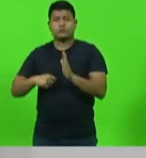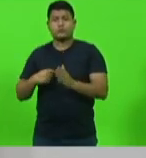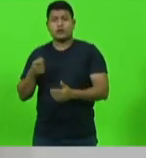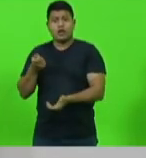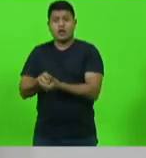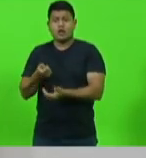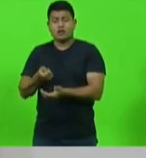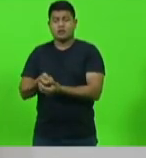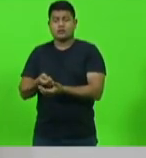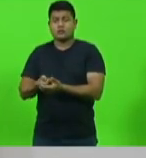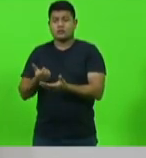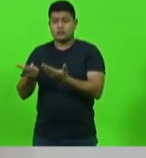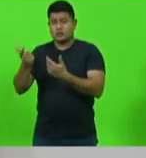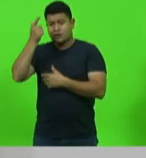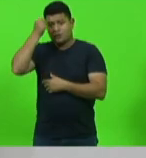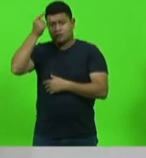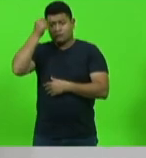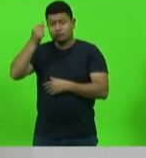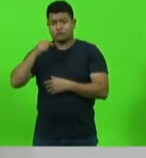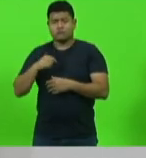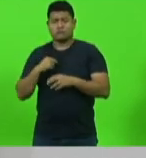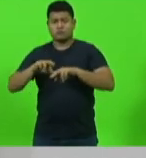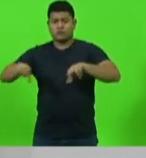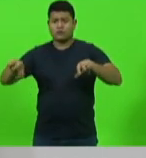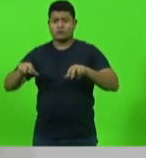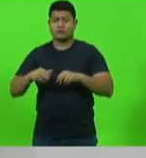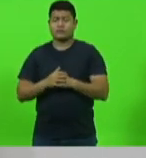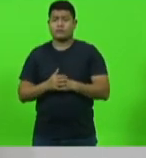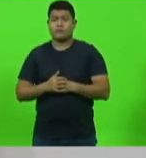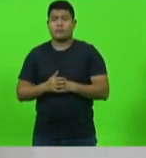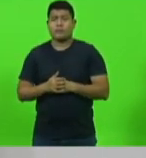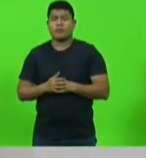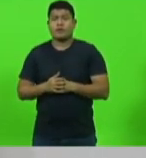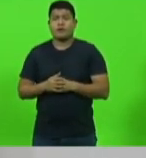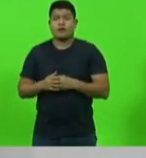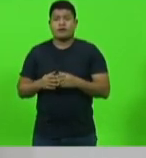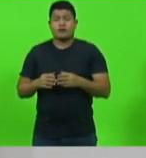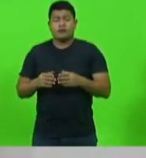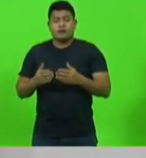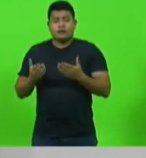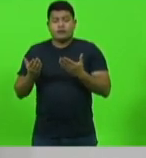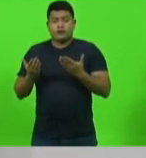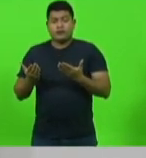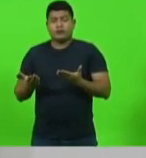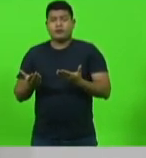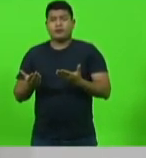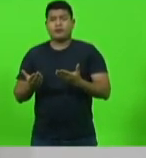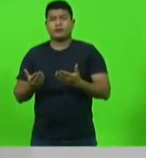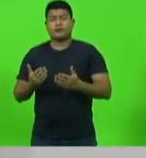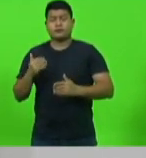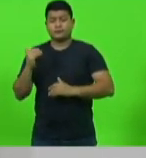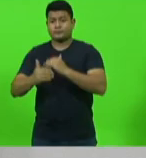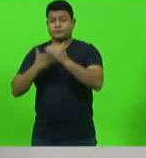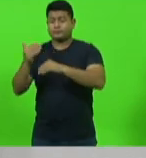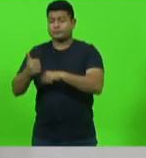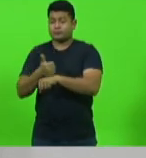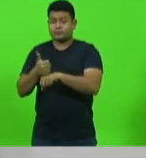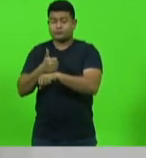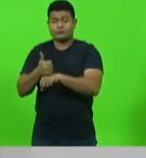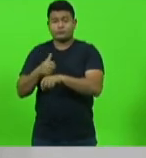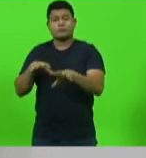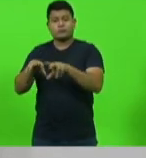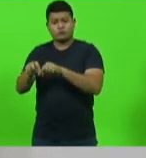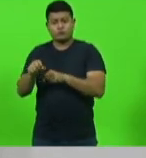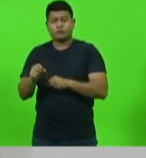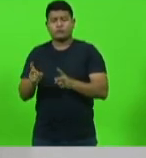consistente. Um quadro funcional bem preparado com dignas condições de trabalho e em constante profissionalização e, por sua